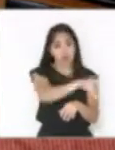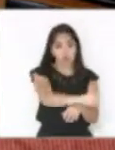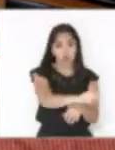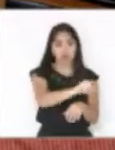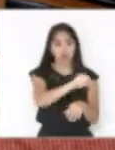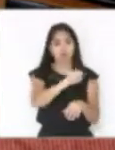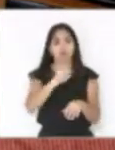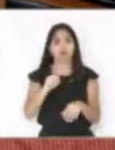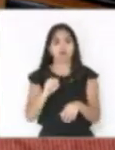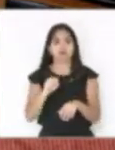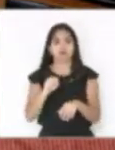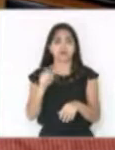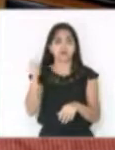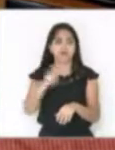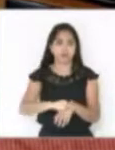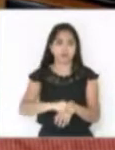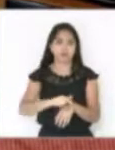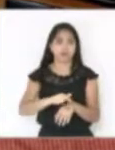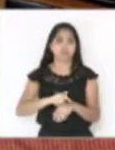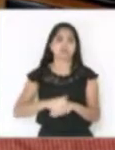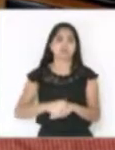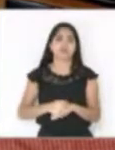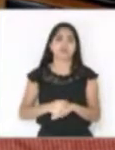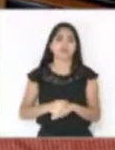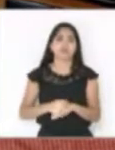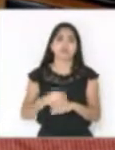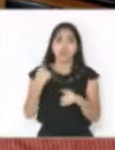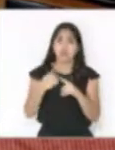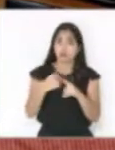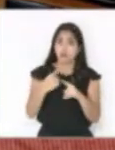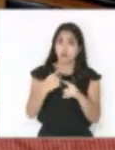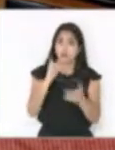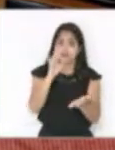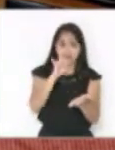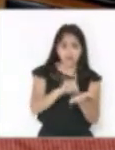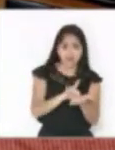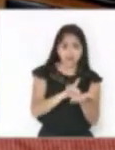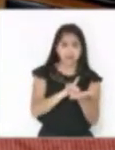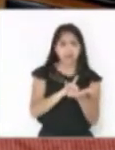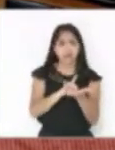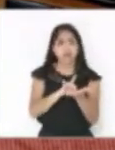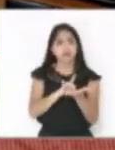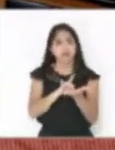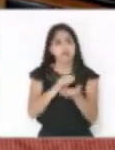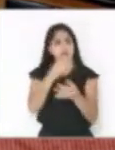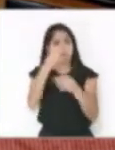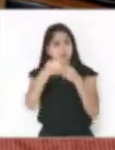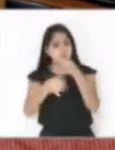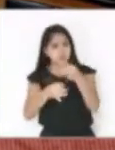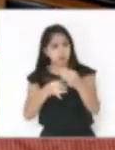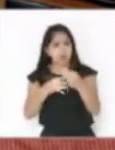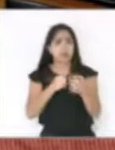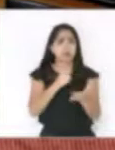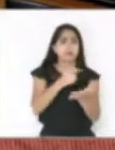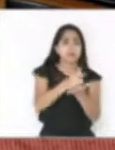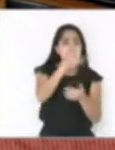maior palmatório, volto atrás e voto a favor. Porque não é verdade. Ele sempre argumenta temos que pagar o SUS, mas na hora do